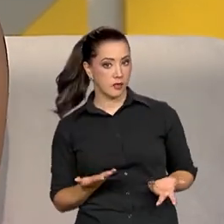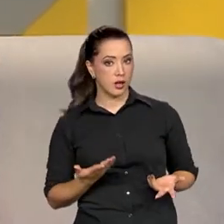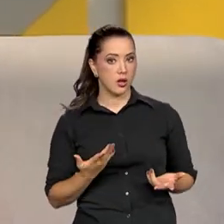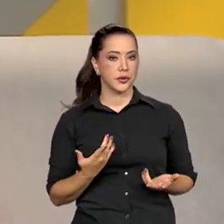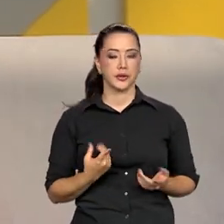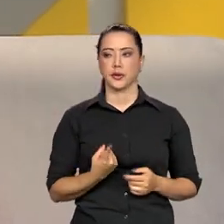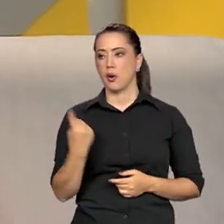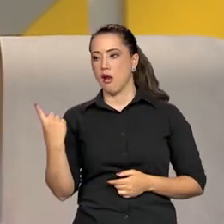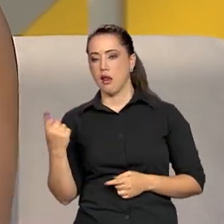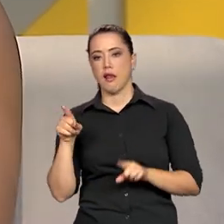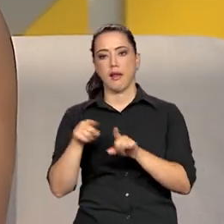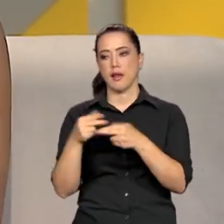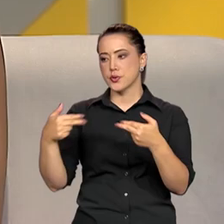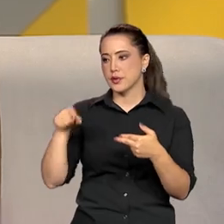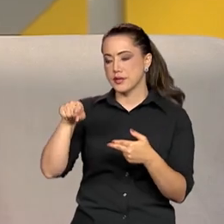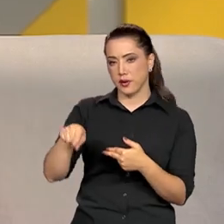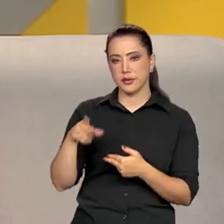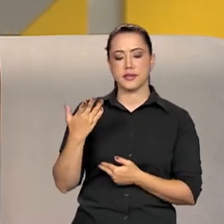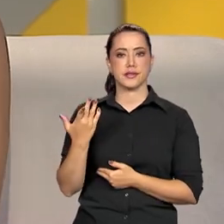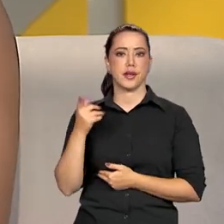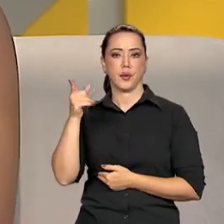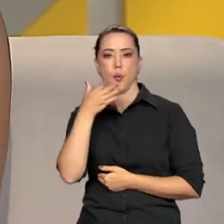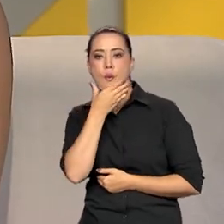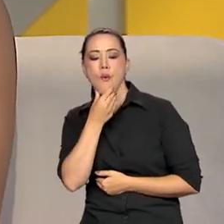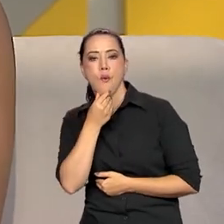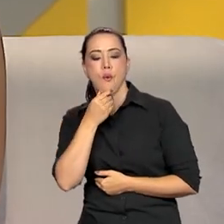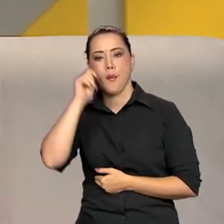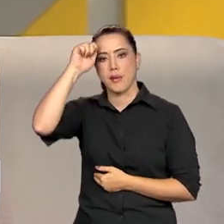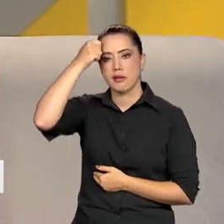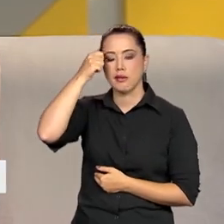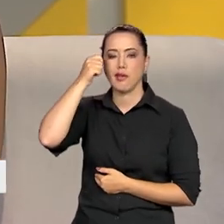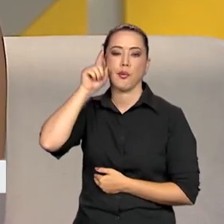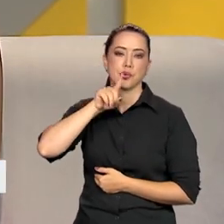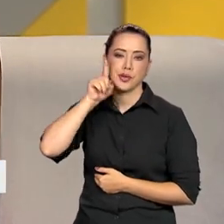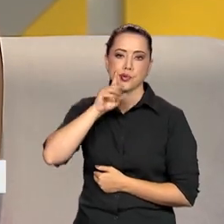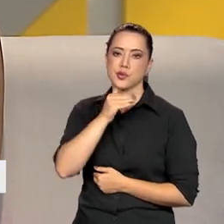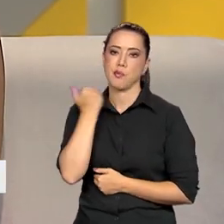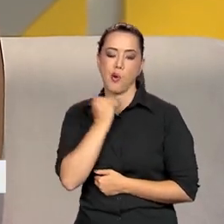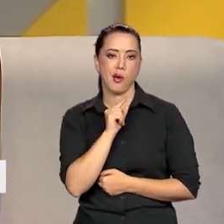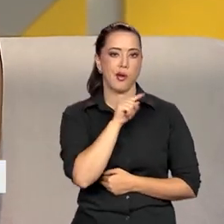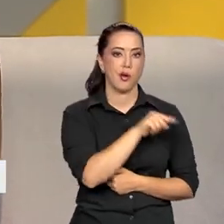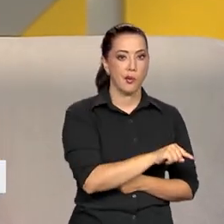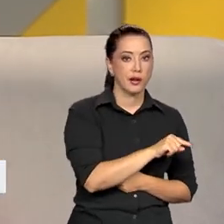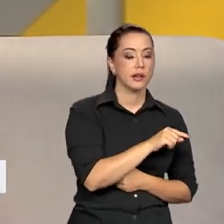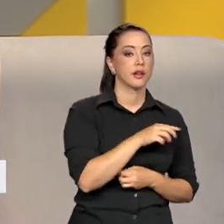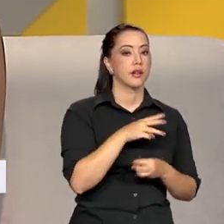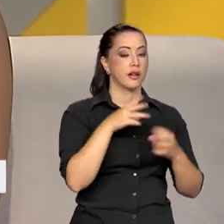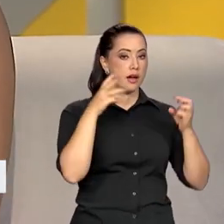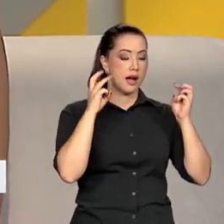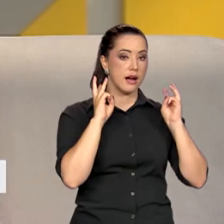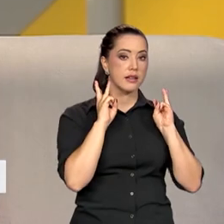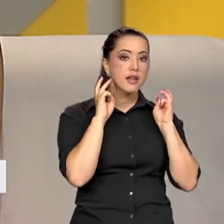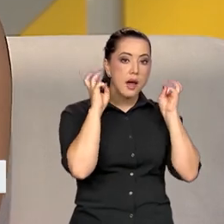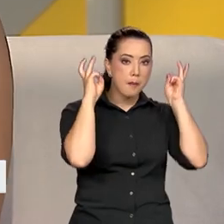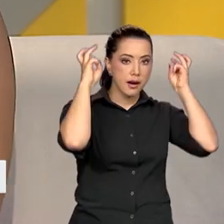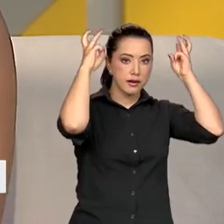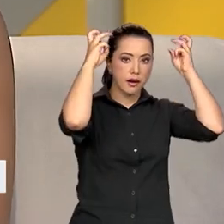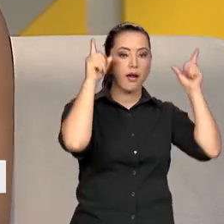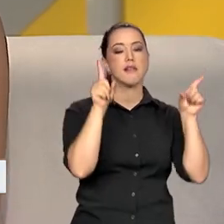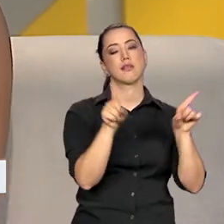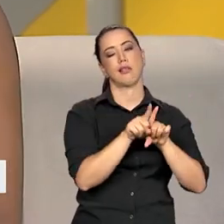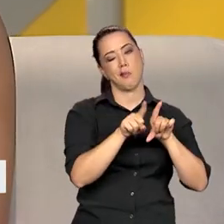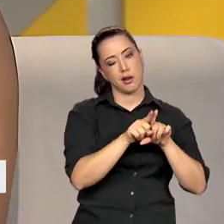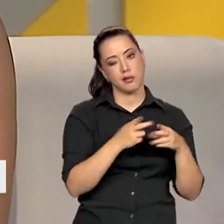desde George Floyd, a Marielle, a Agatha, Brianna, então, temos alguns exemplos e números que a gente pode falar. E universidades, tanto brasileiras quanto